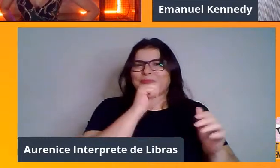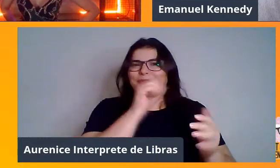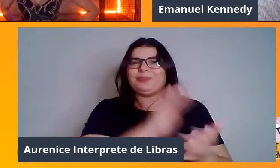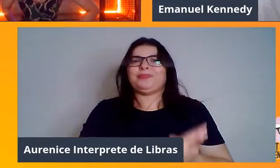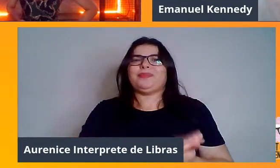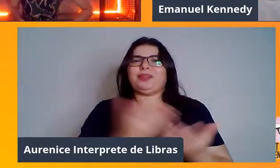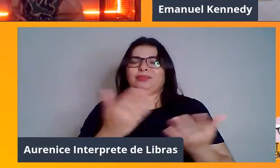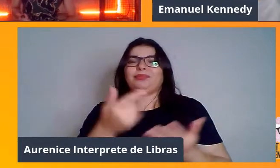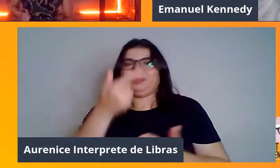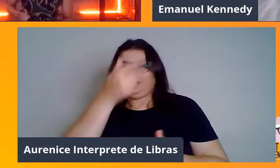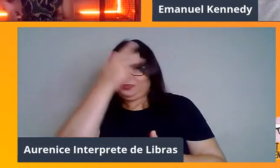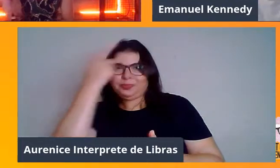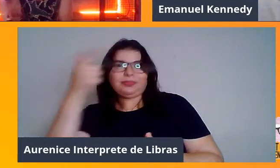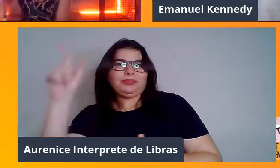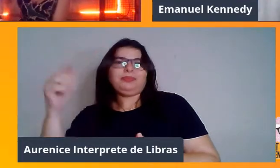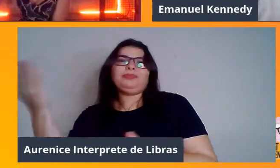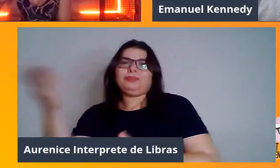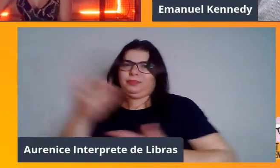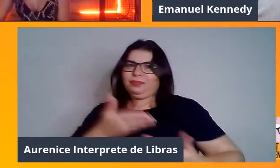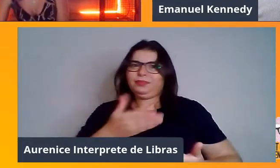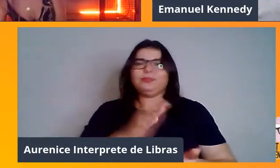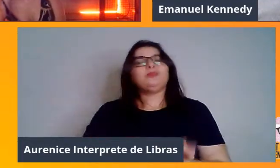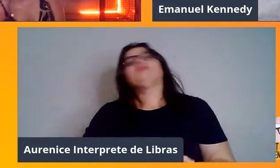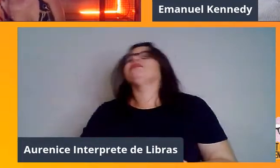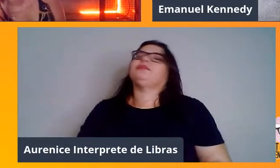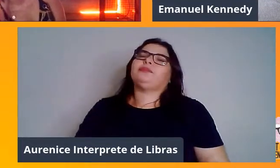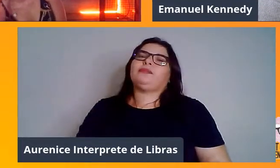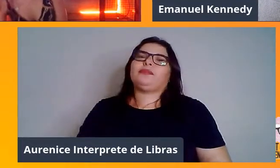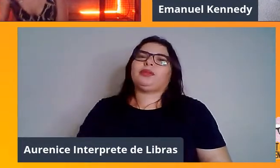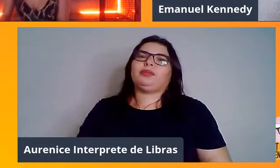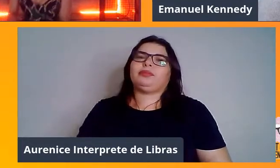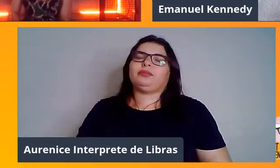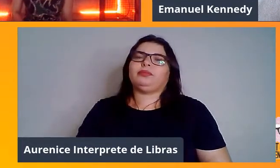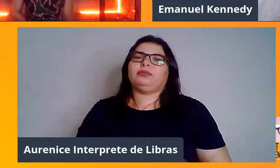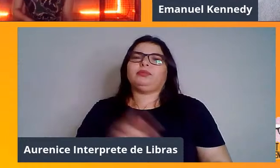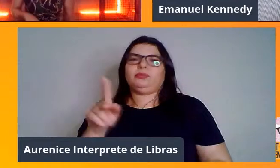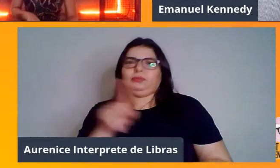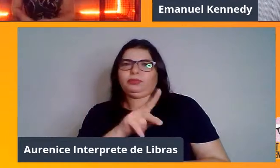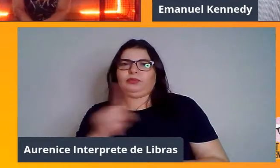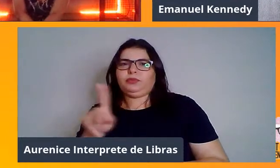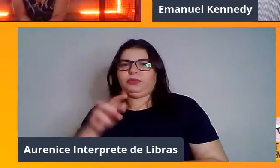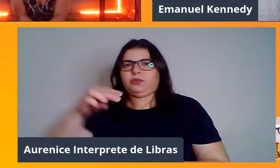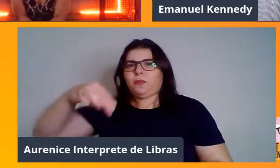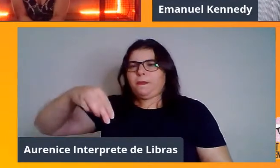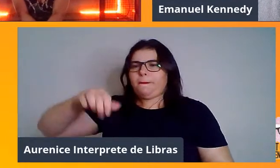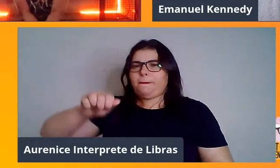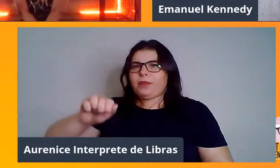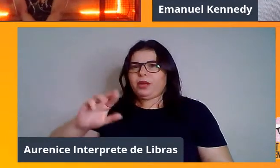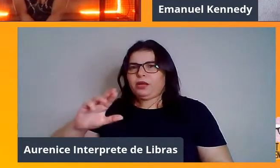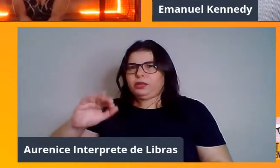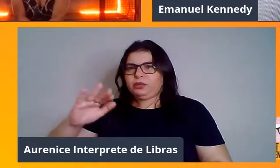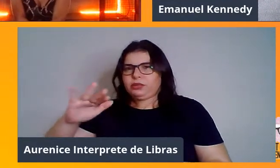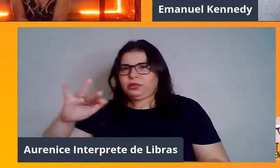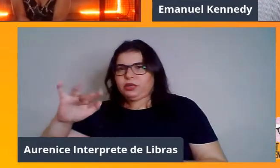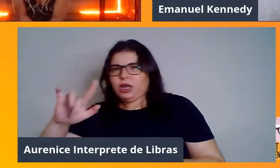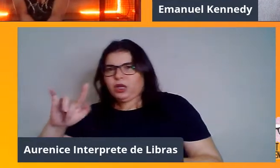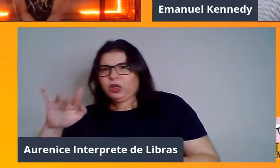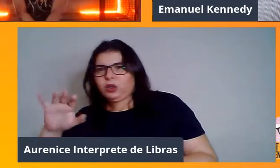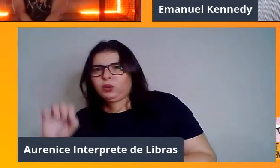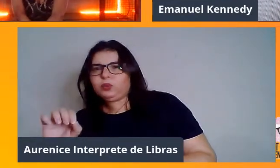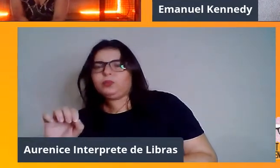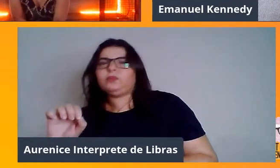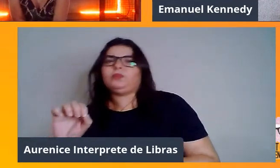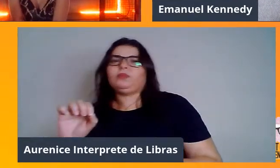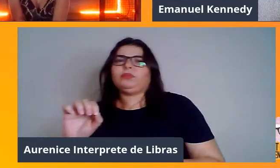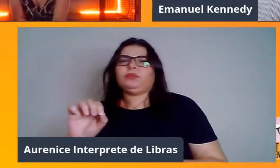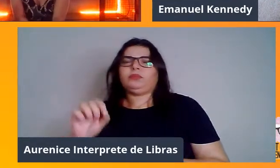né, amigo? Vamos sim, Gê. O próximo a falar agora com a gente vai ser o professor Marcelo Barbosa Bezerra. O professor Marcelo,